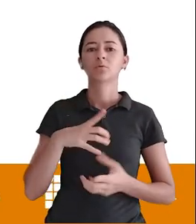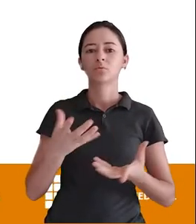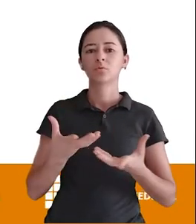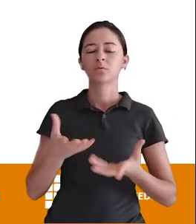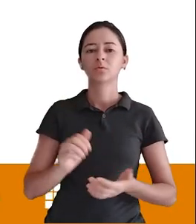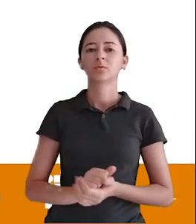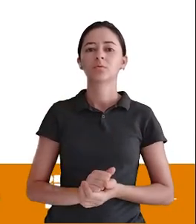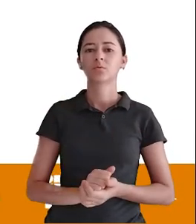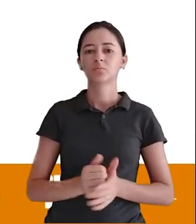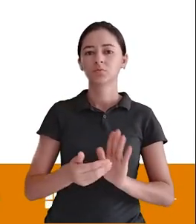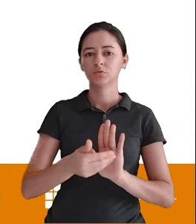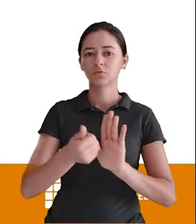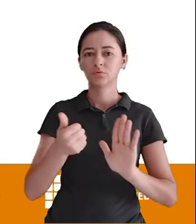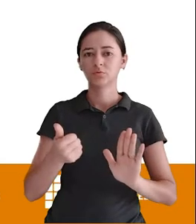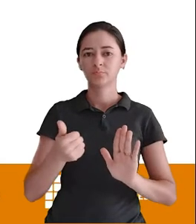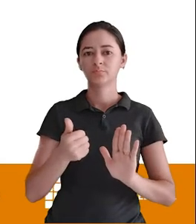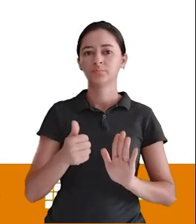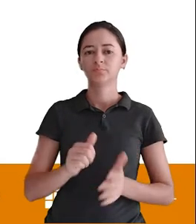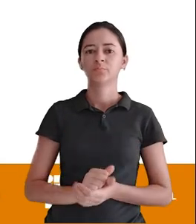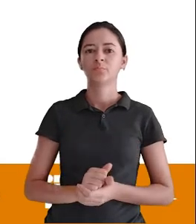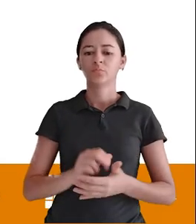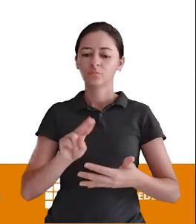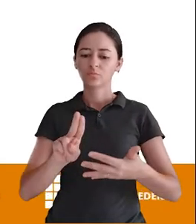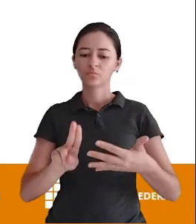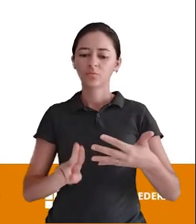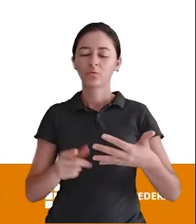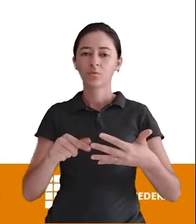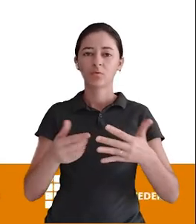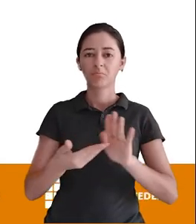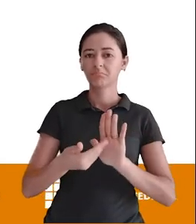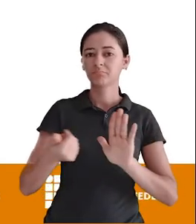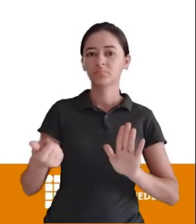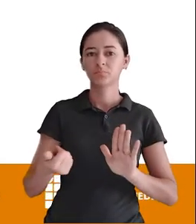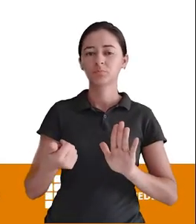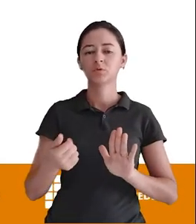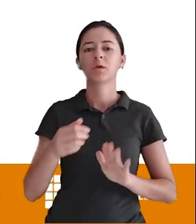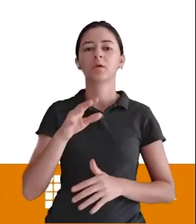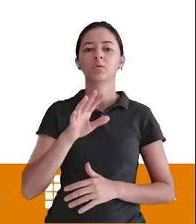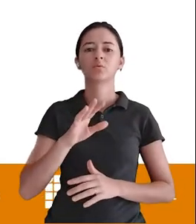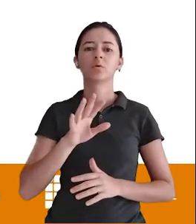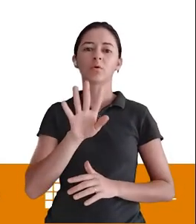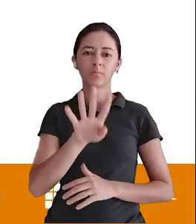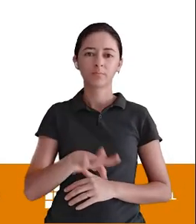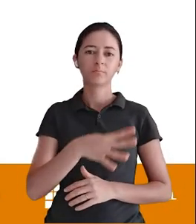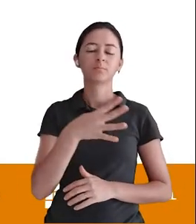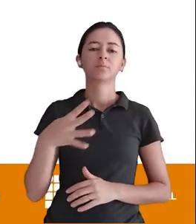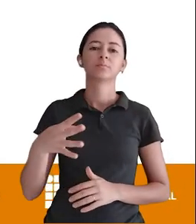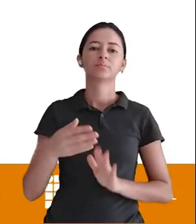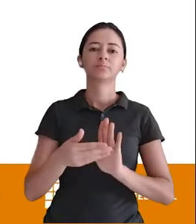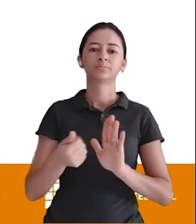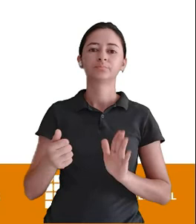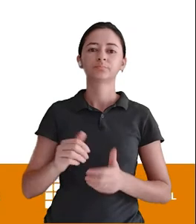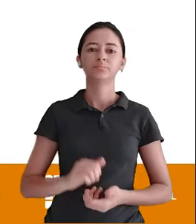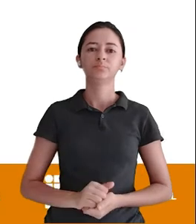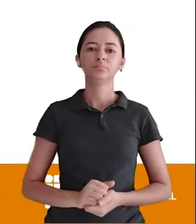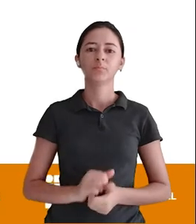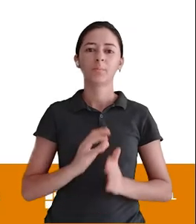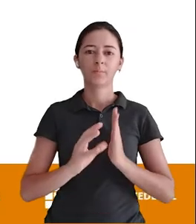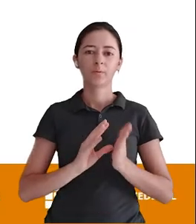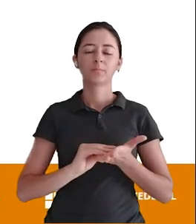Tal E pronto Acabou O banco vai ser Aquele atributo Vai ser apagado Do banco de dados Tá bom? Então aqui eu tenho Dois exemplos